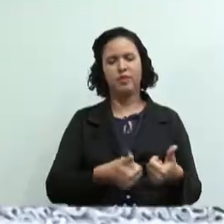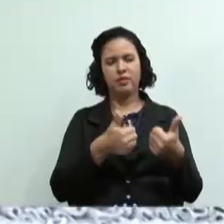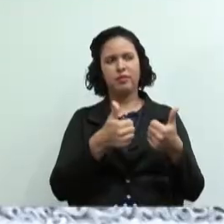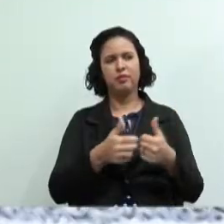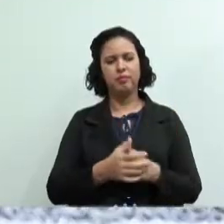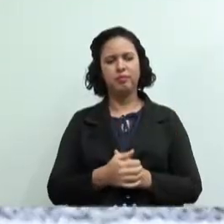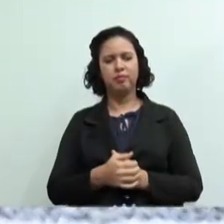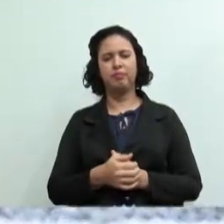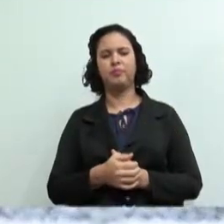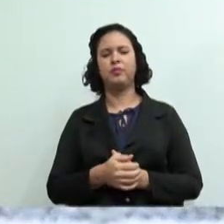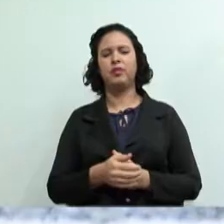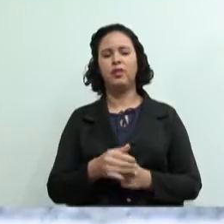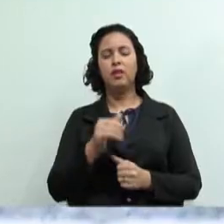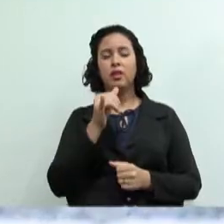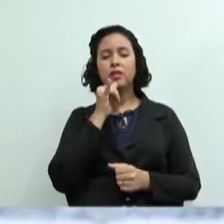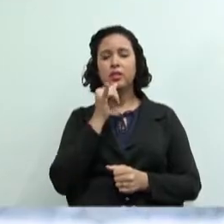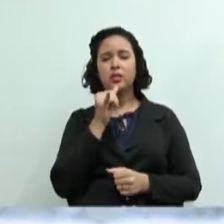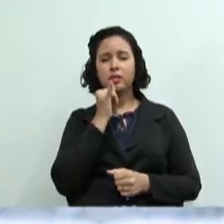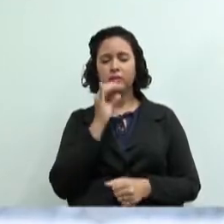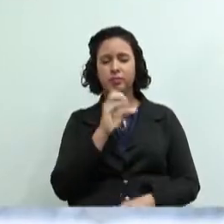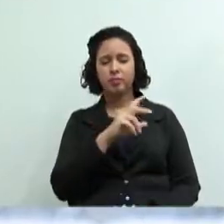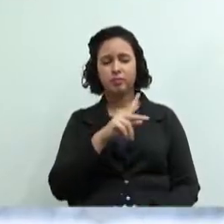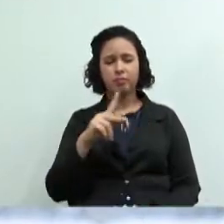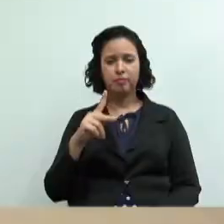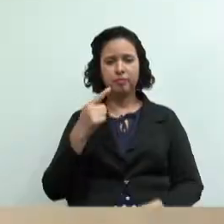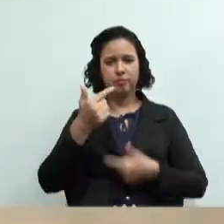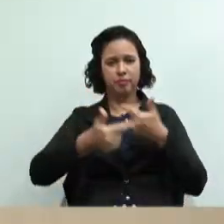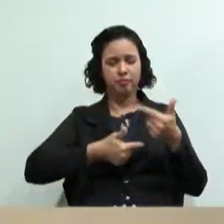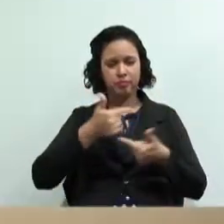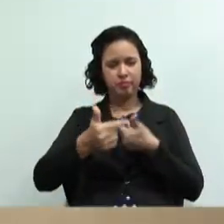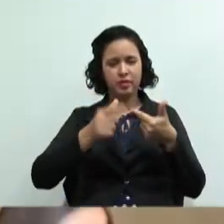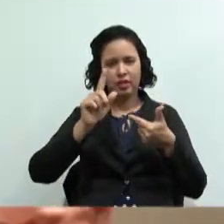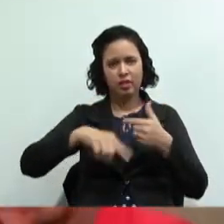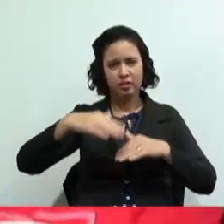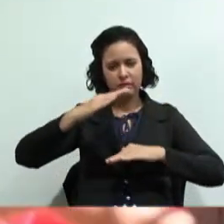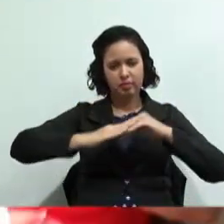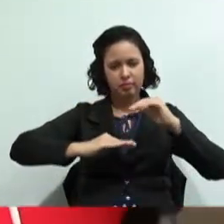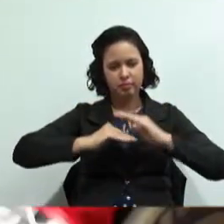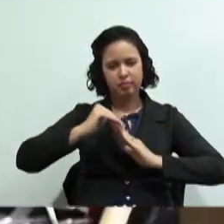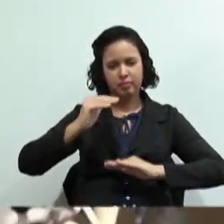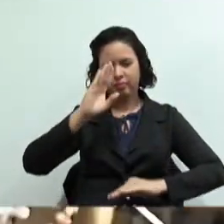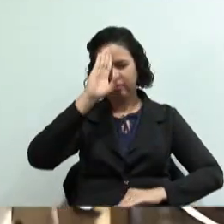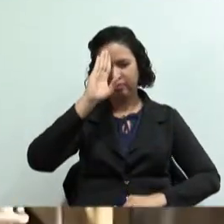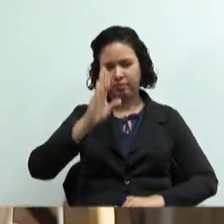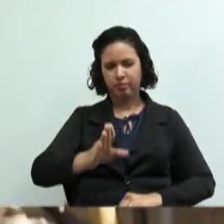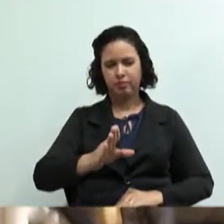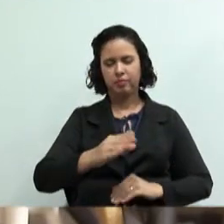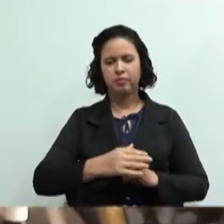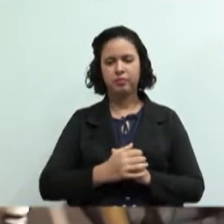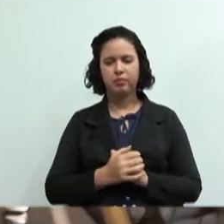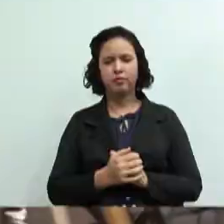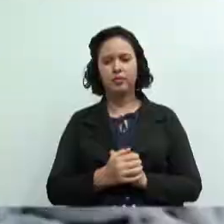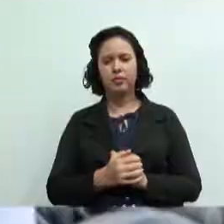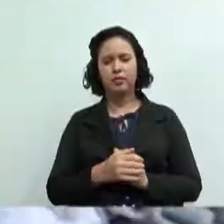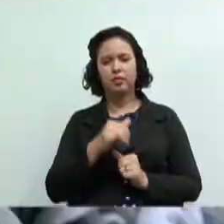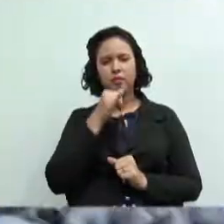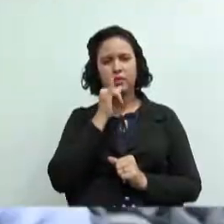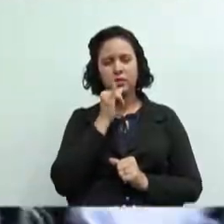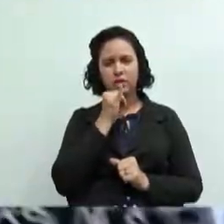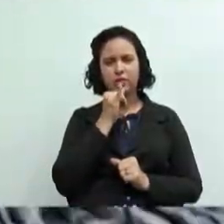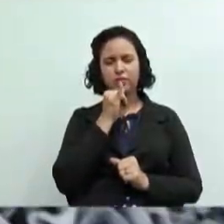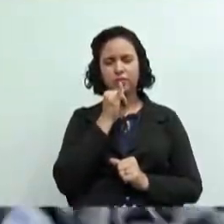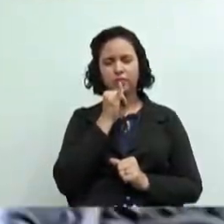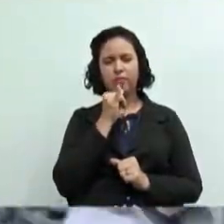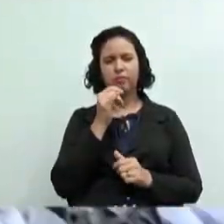exemplos de cooperativas de trabalho são aquelas de profissões específicas como as cooperativas de dentistas de